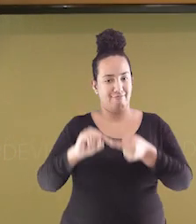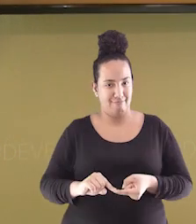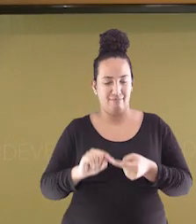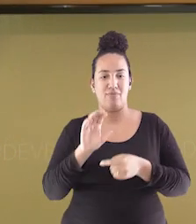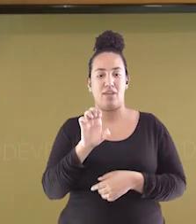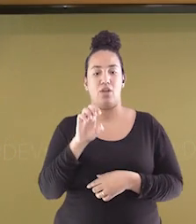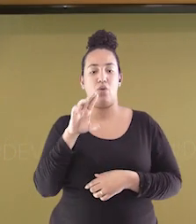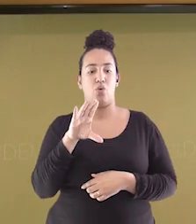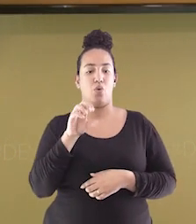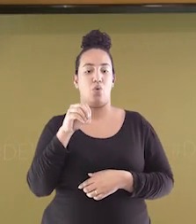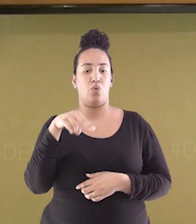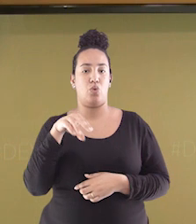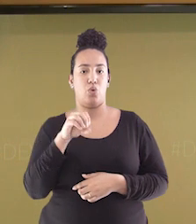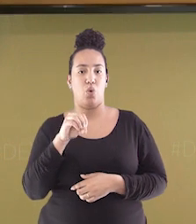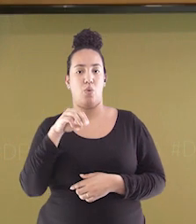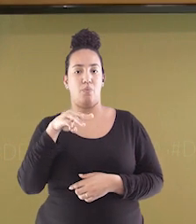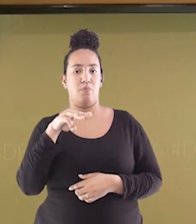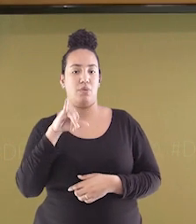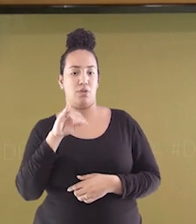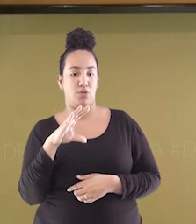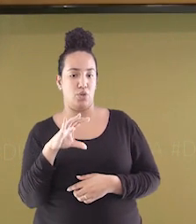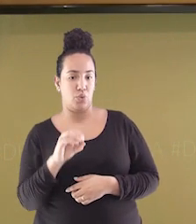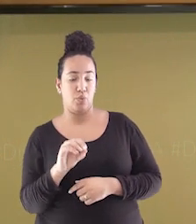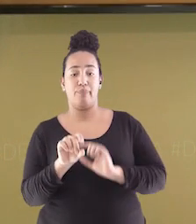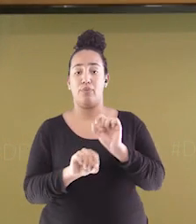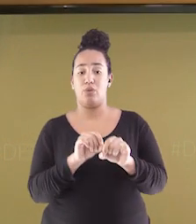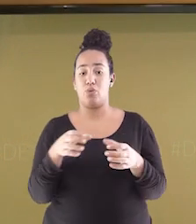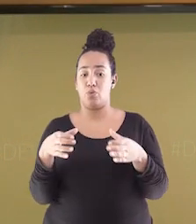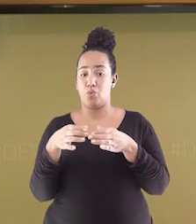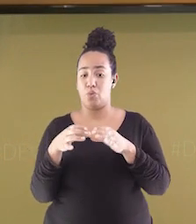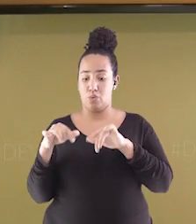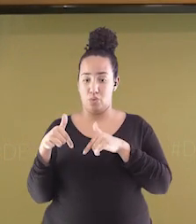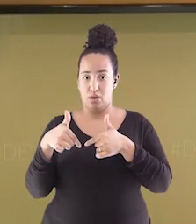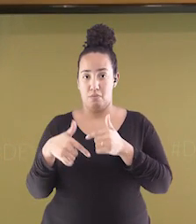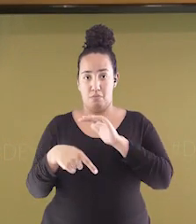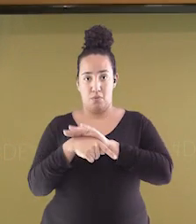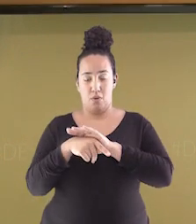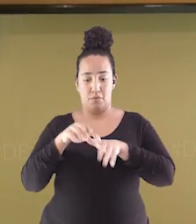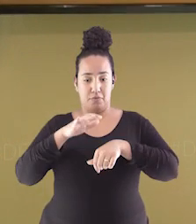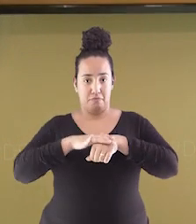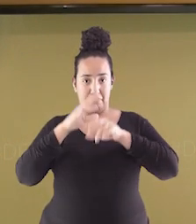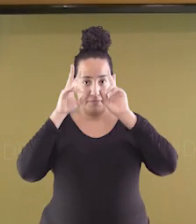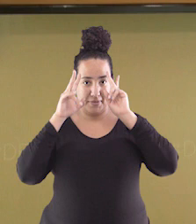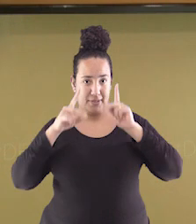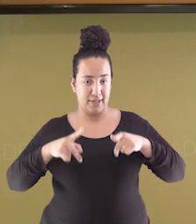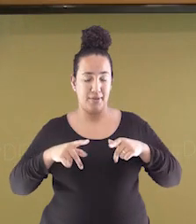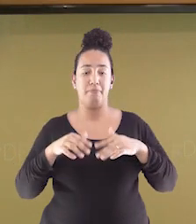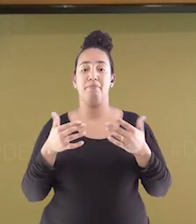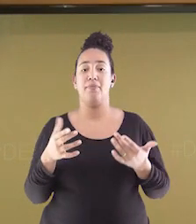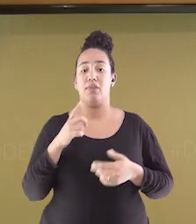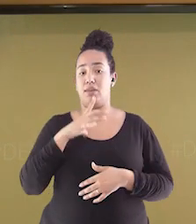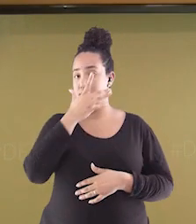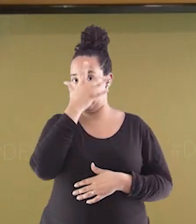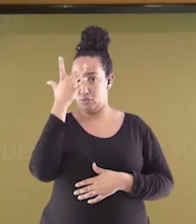economia, que é o conjunto de atividades desenvolvidas por indivíduos, ou seja, as